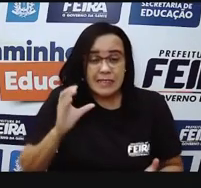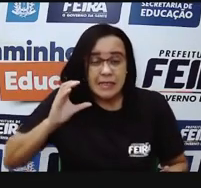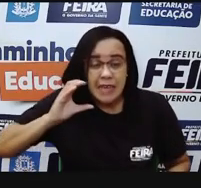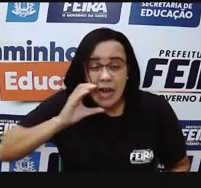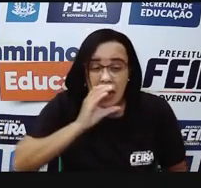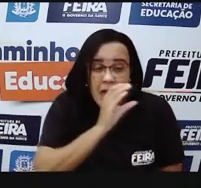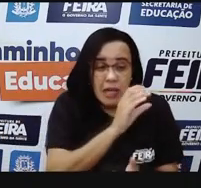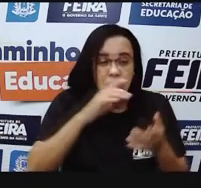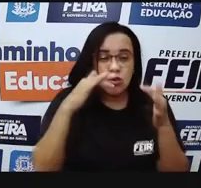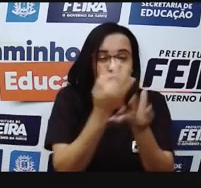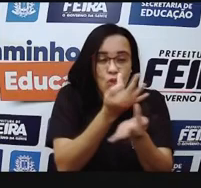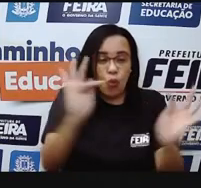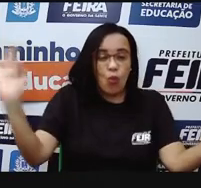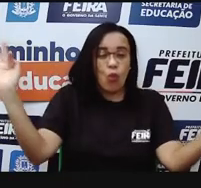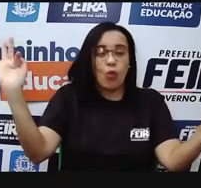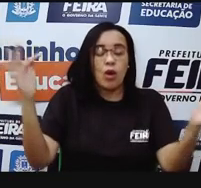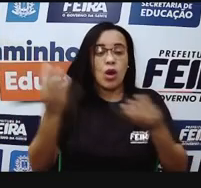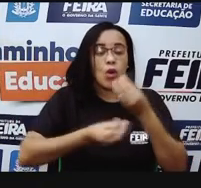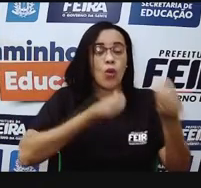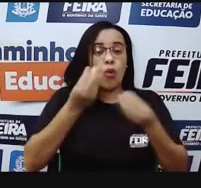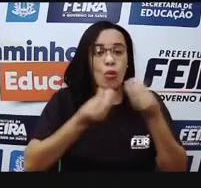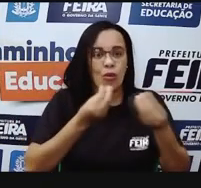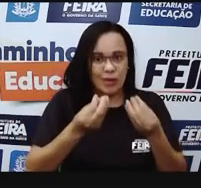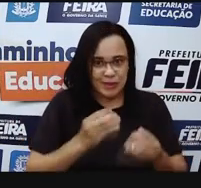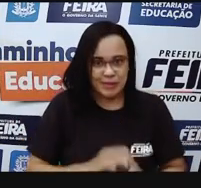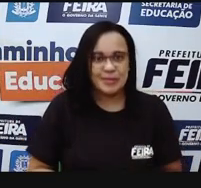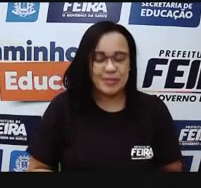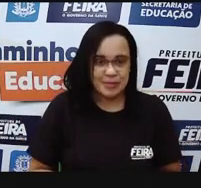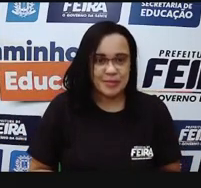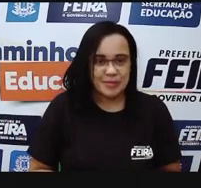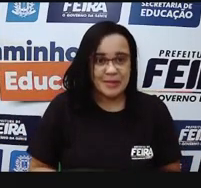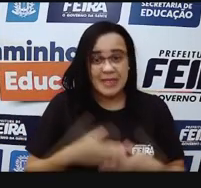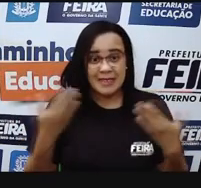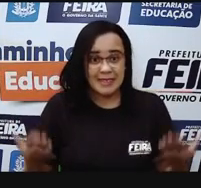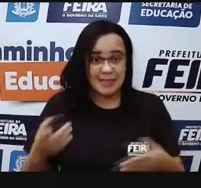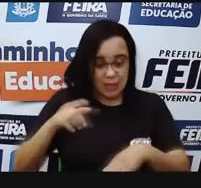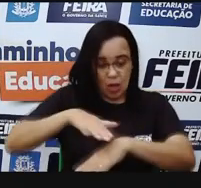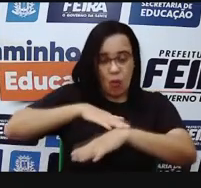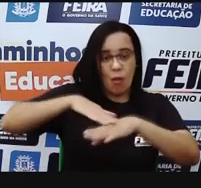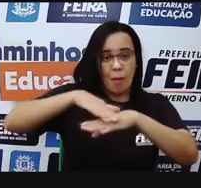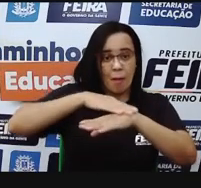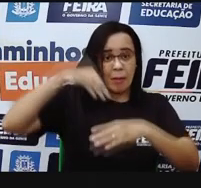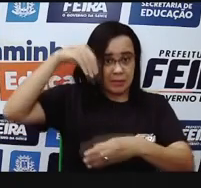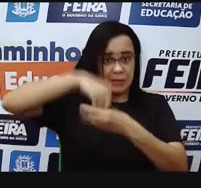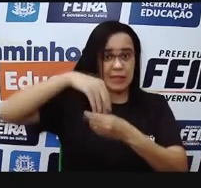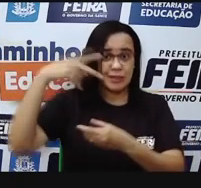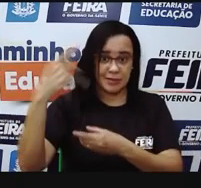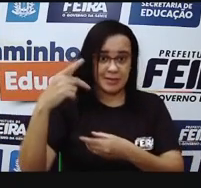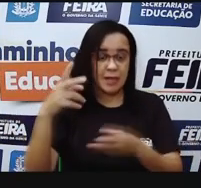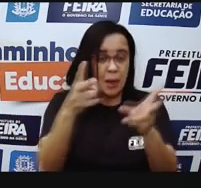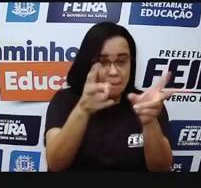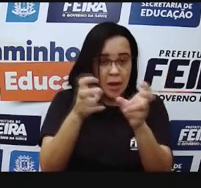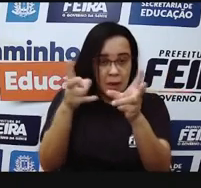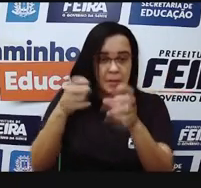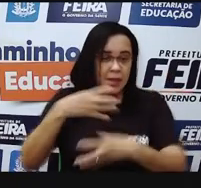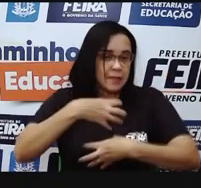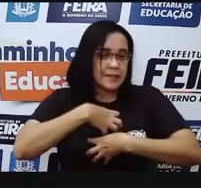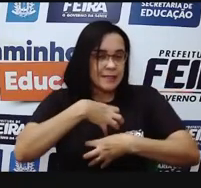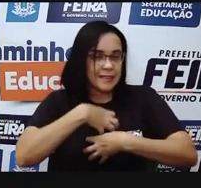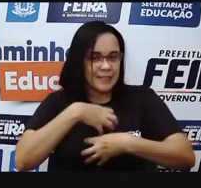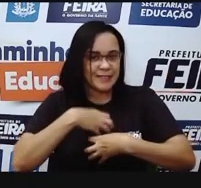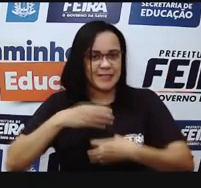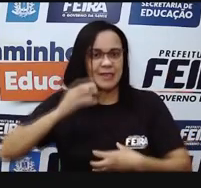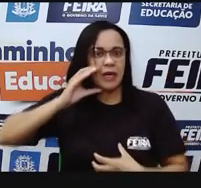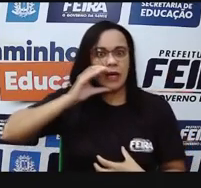quente. Como que percebe? Quente e frio, graças a essas terminações nervosas. E quando a gente, então,